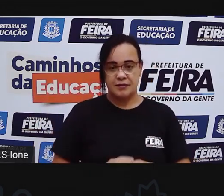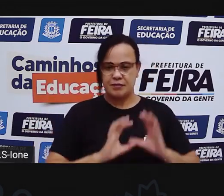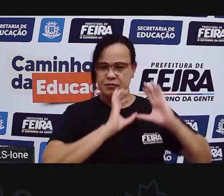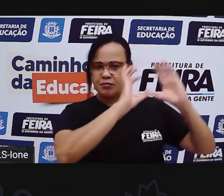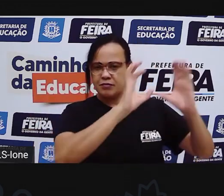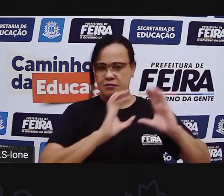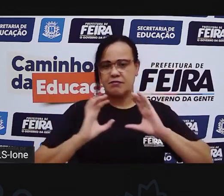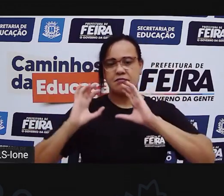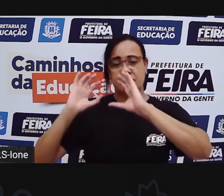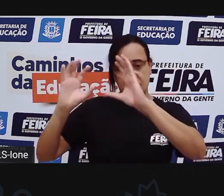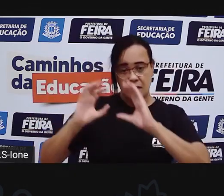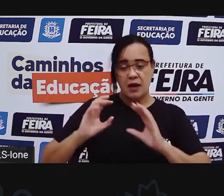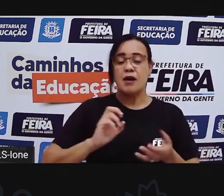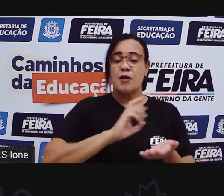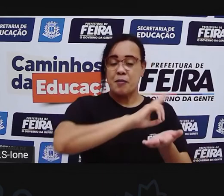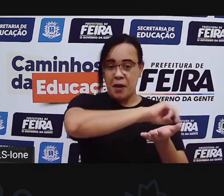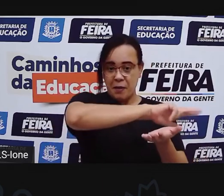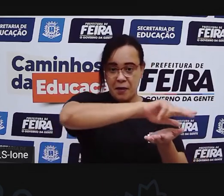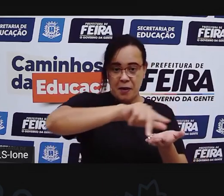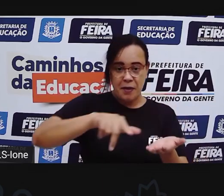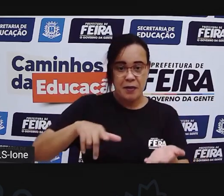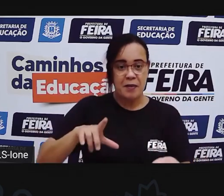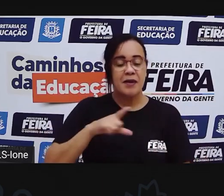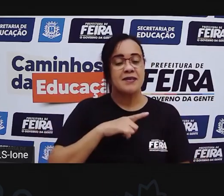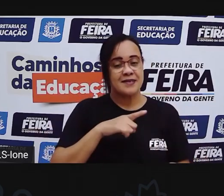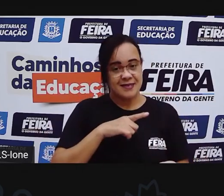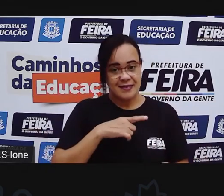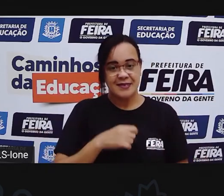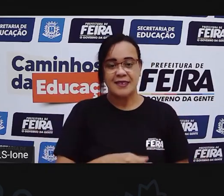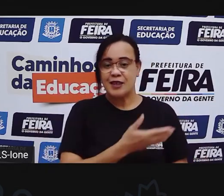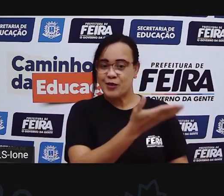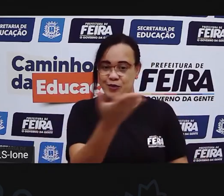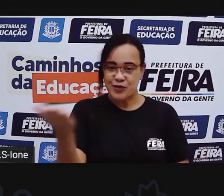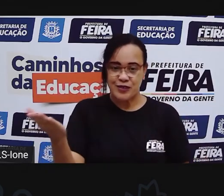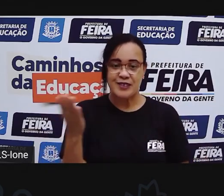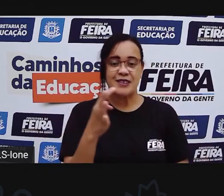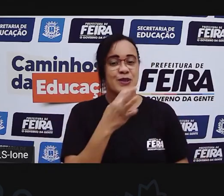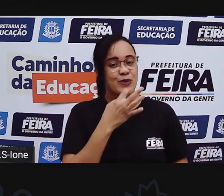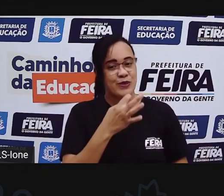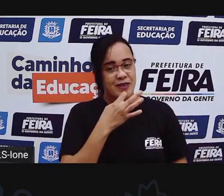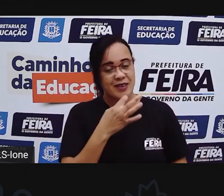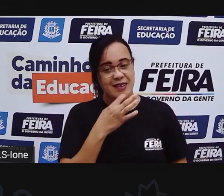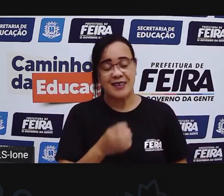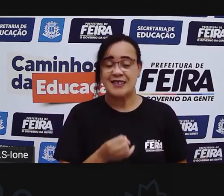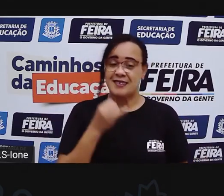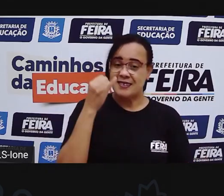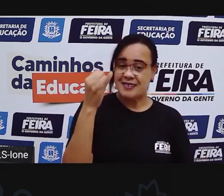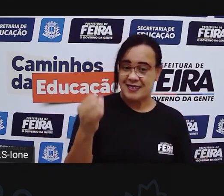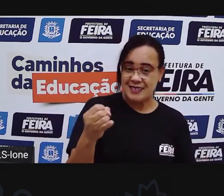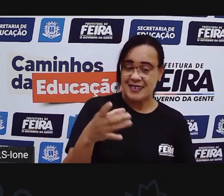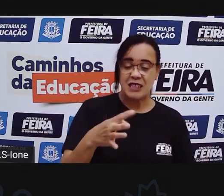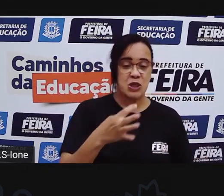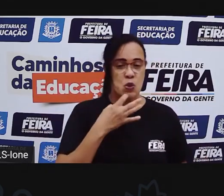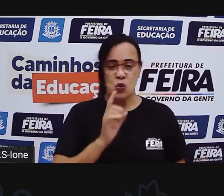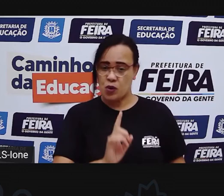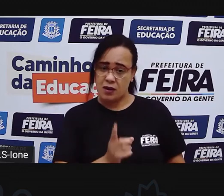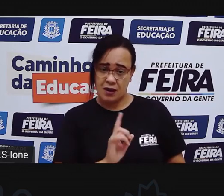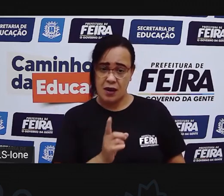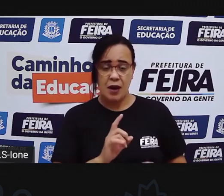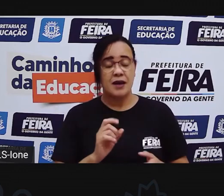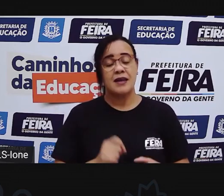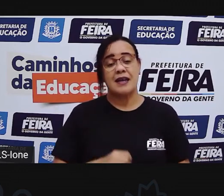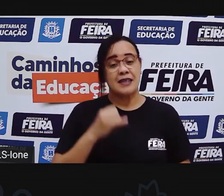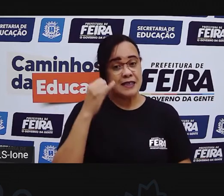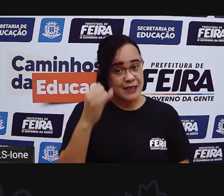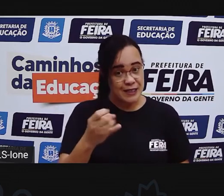O baleado é bem divertido. tenho certeza que vocês aí conhecem. que, se vocês não conhecem ainda, quando vocês conhecerem o baleado, vocês vão